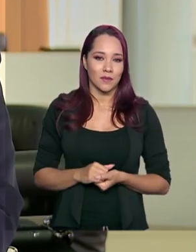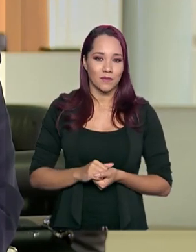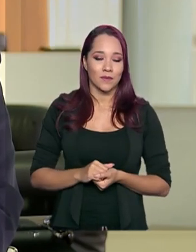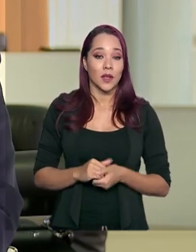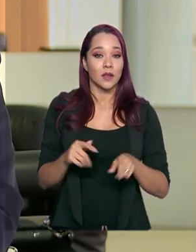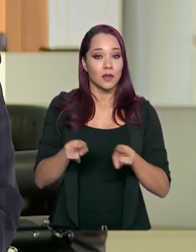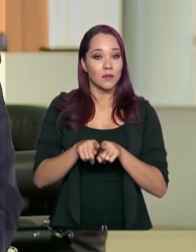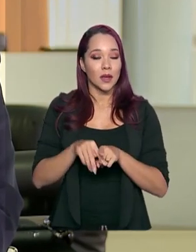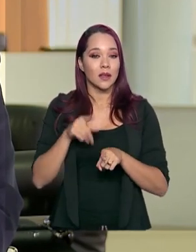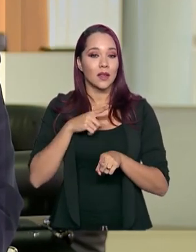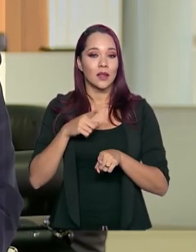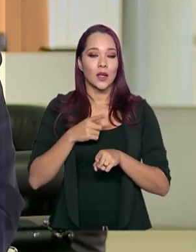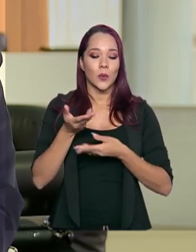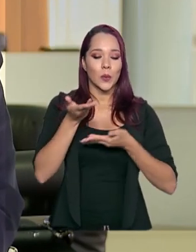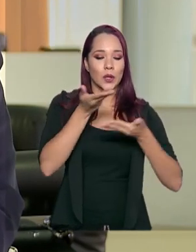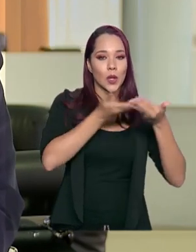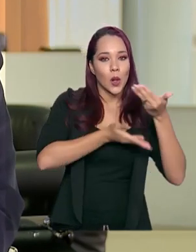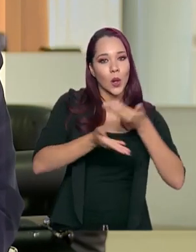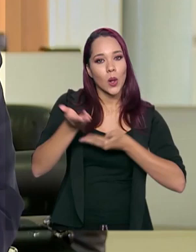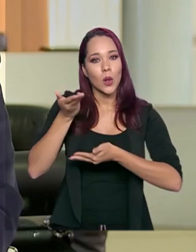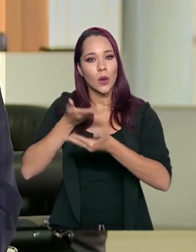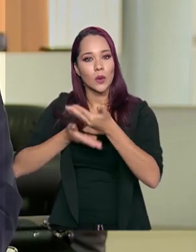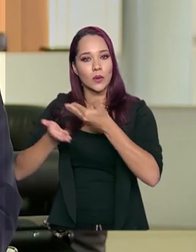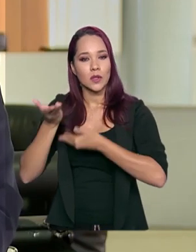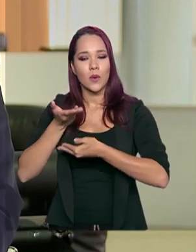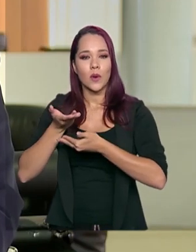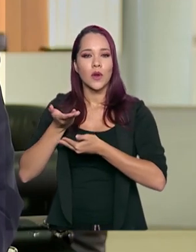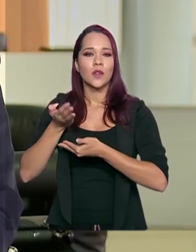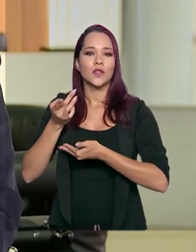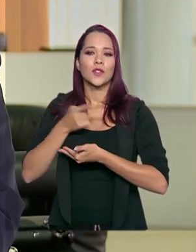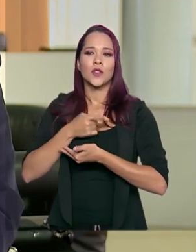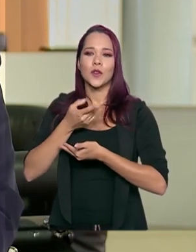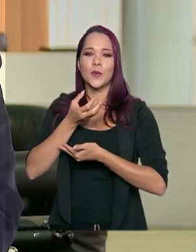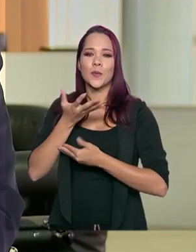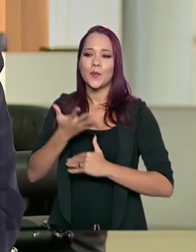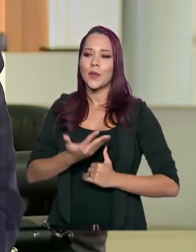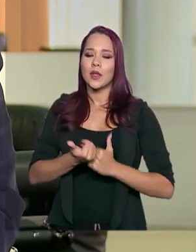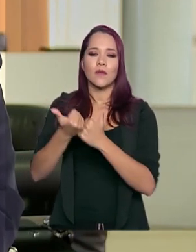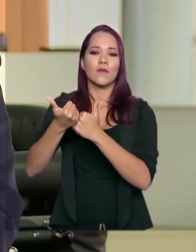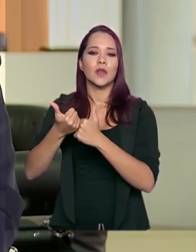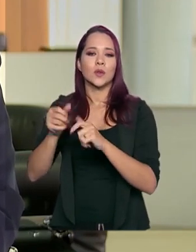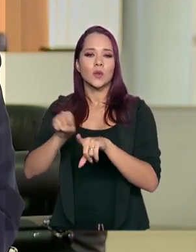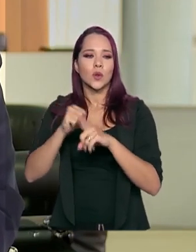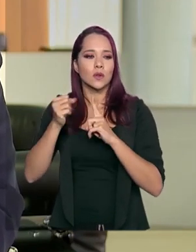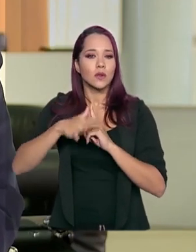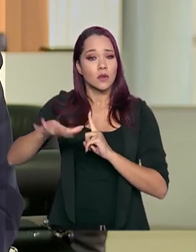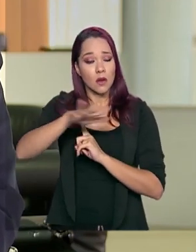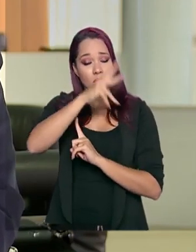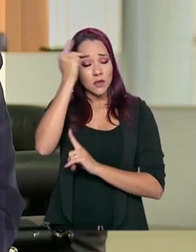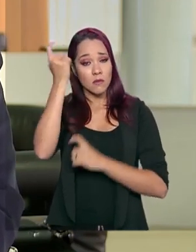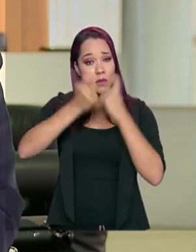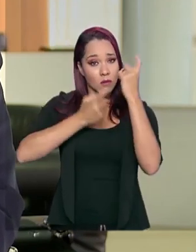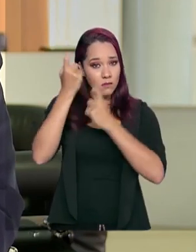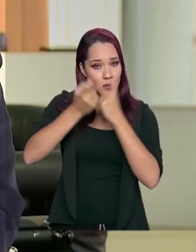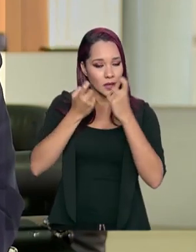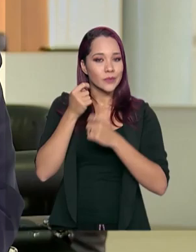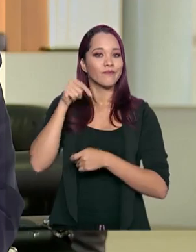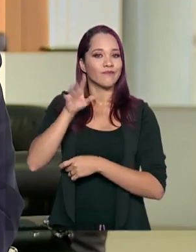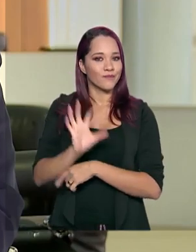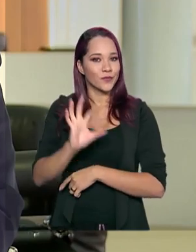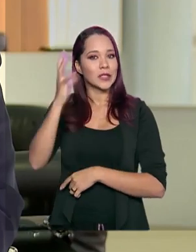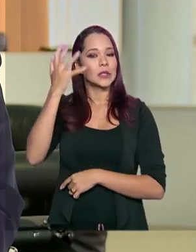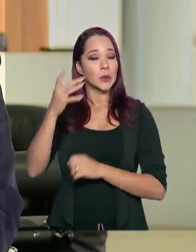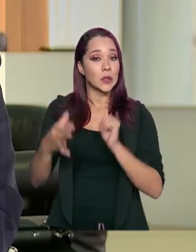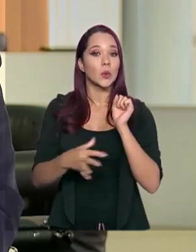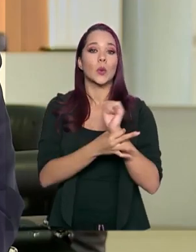ainda uma interlocução com relação ao recebimento de benefícios sociais. As pessoas estão preocupadas. Isso é uma outra situação que está